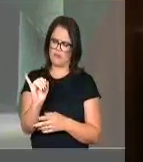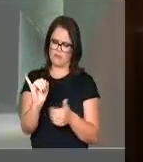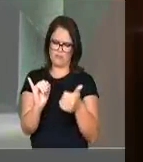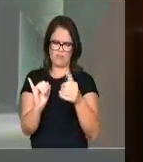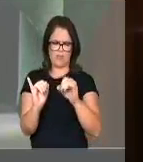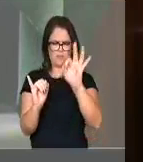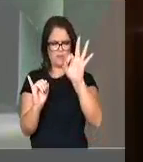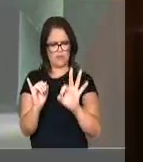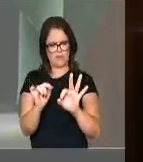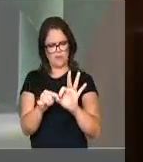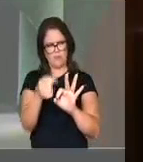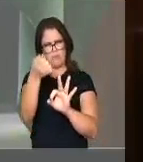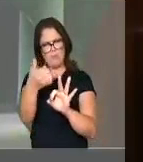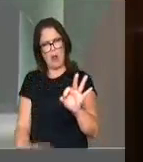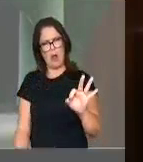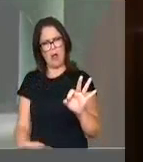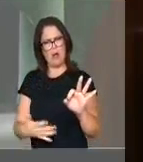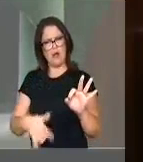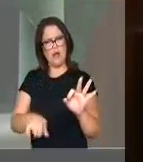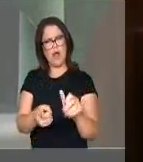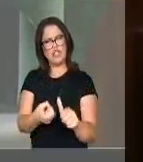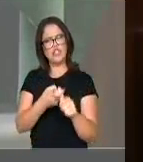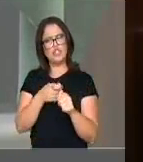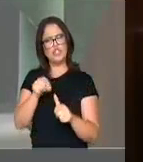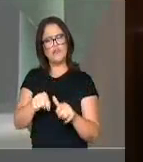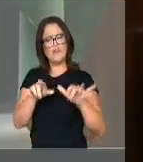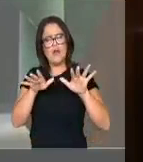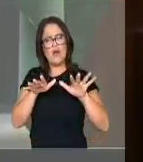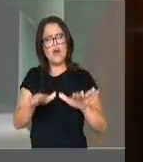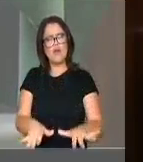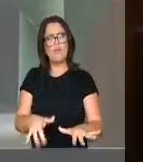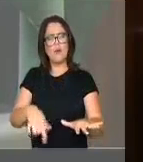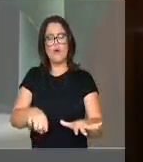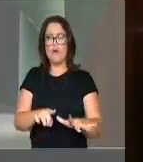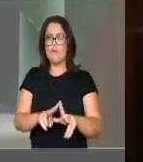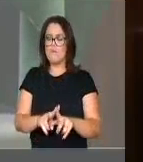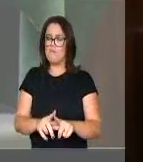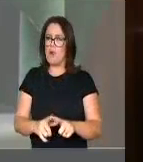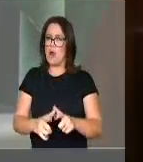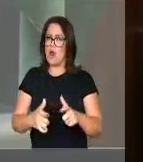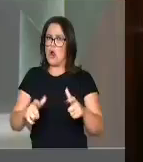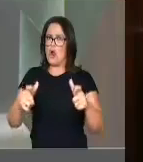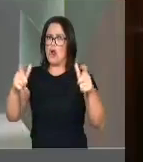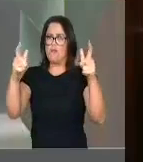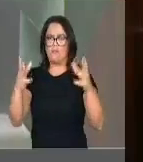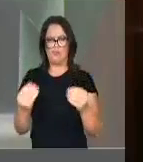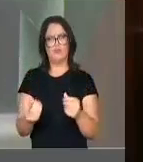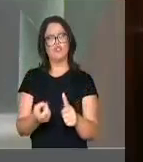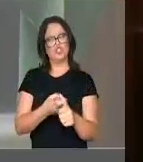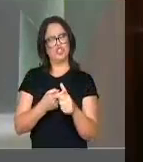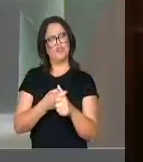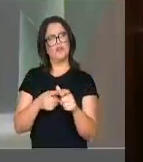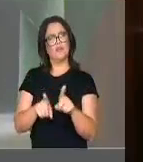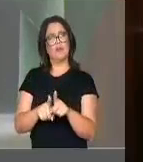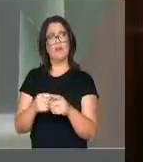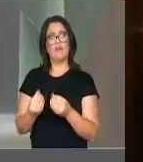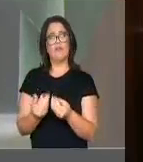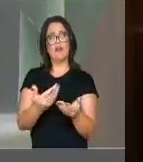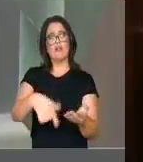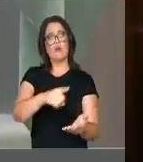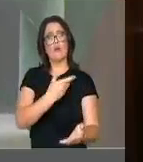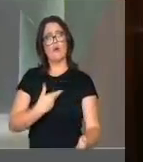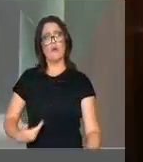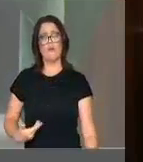10%. As dívidas desses aeroportos são muito grandes também, e elas irão ficar para o